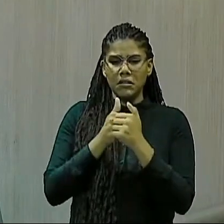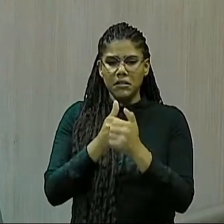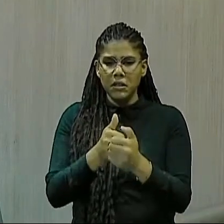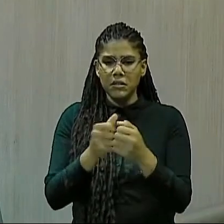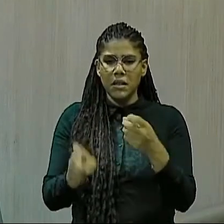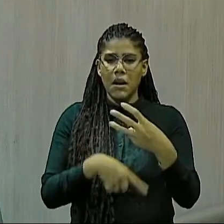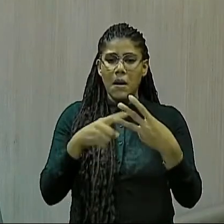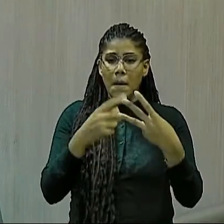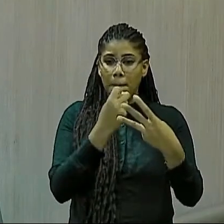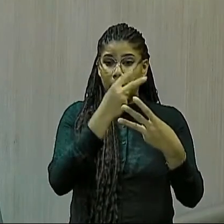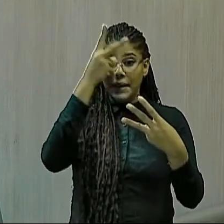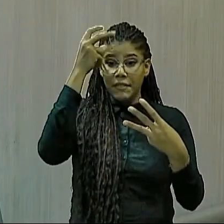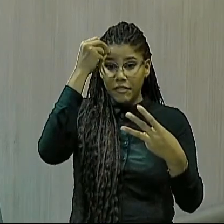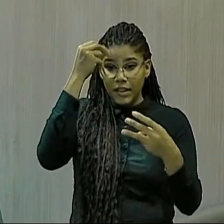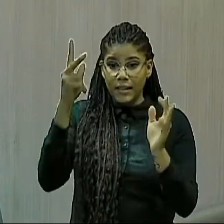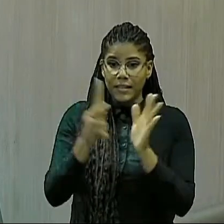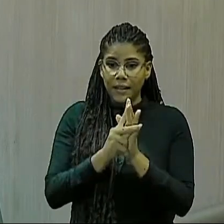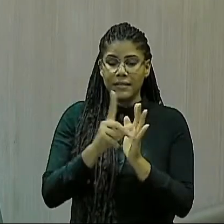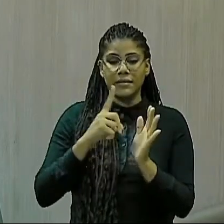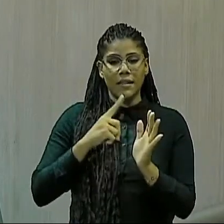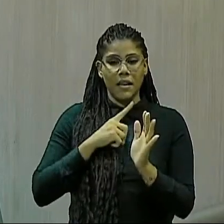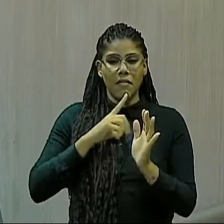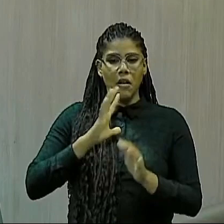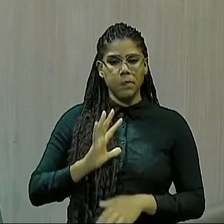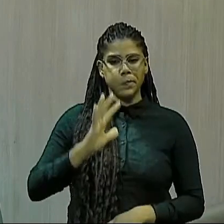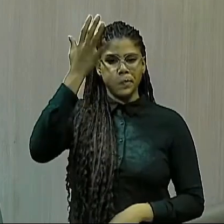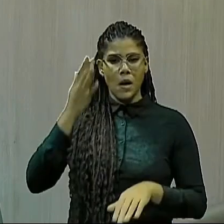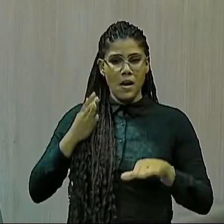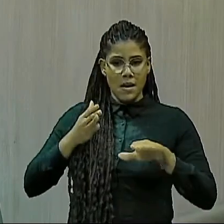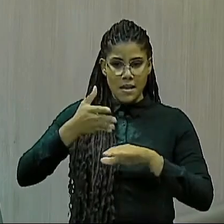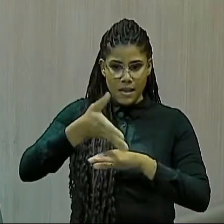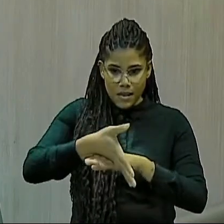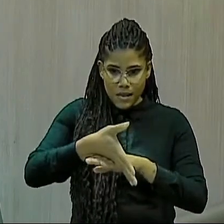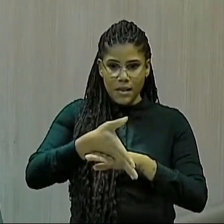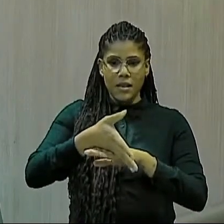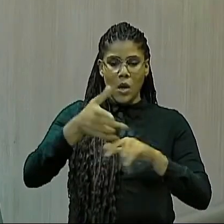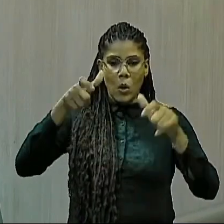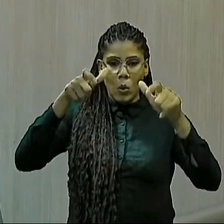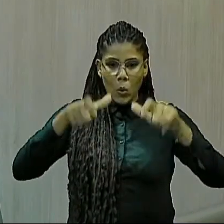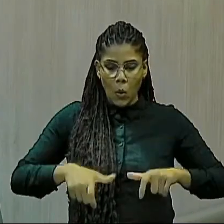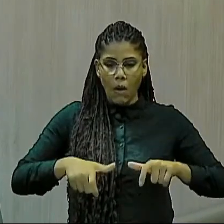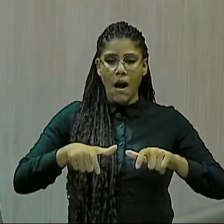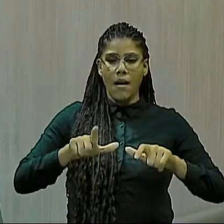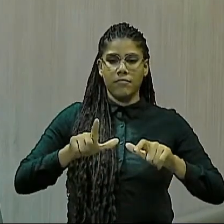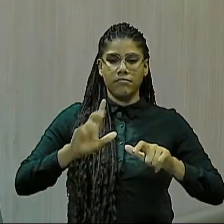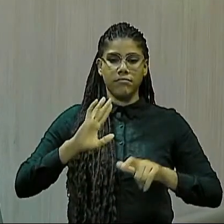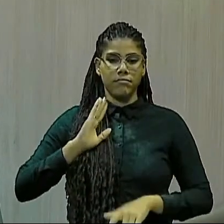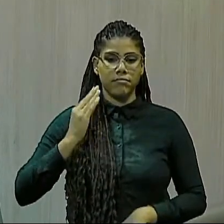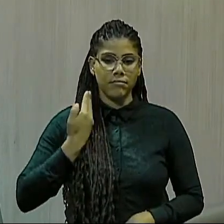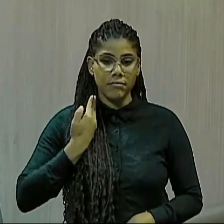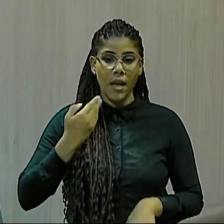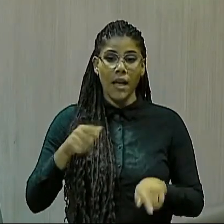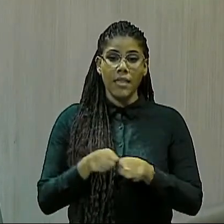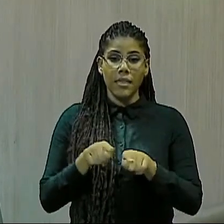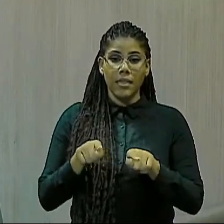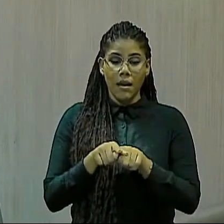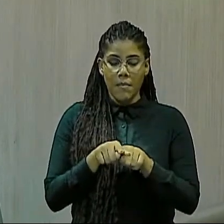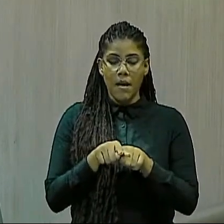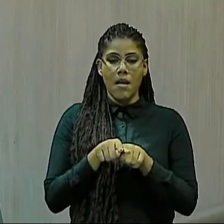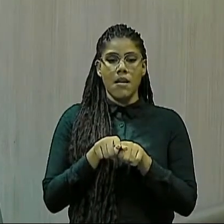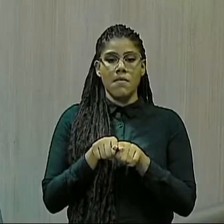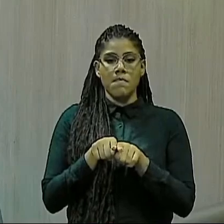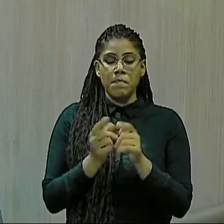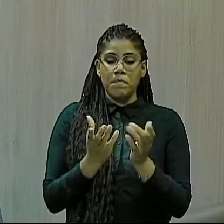a própria prefeita que teve a ação de ir até tanto a delegacia, como em especial, de prestar